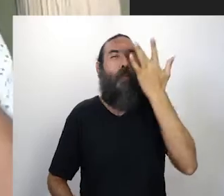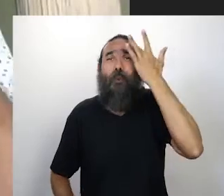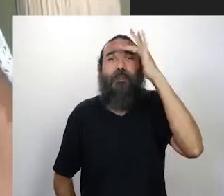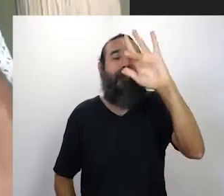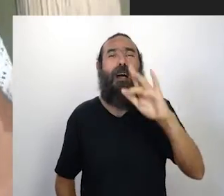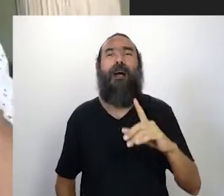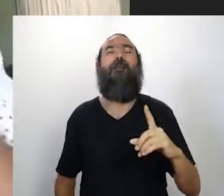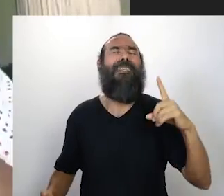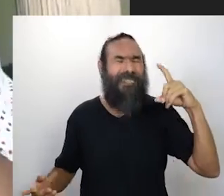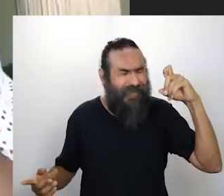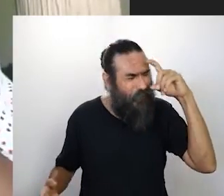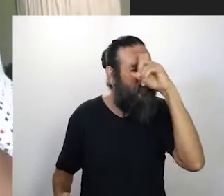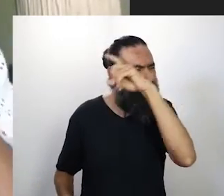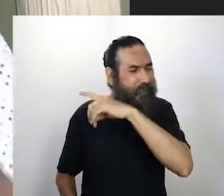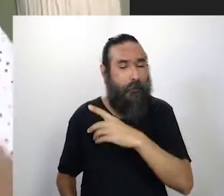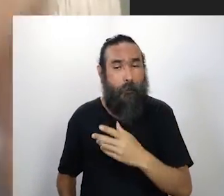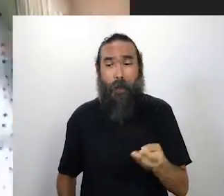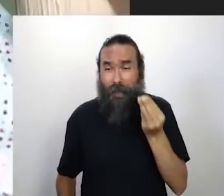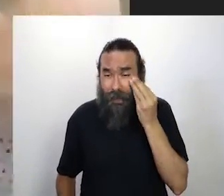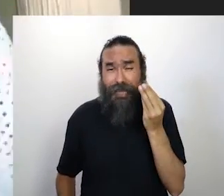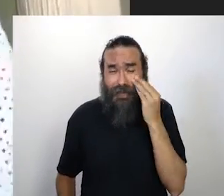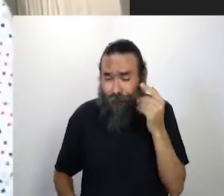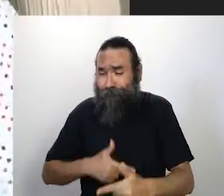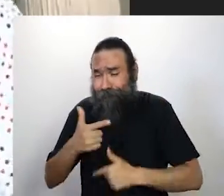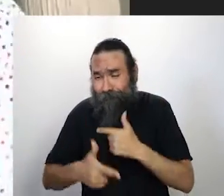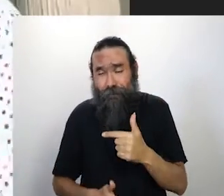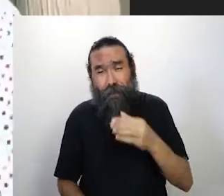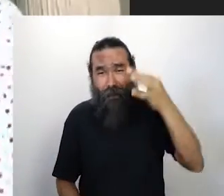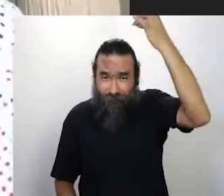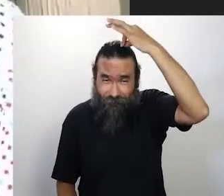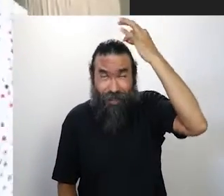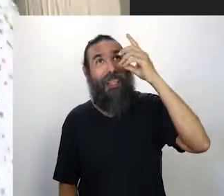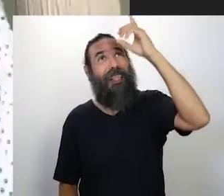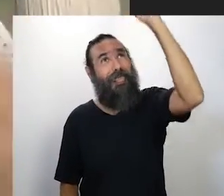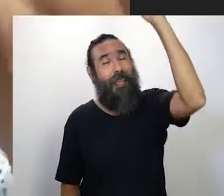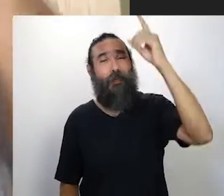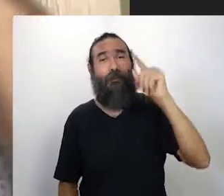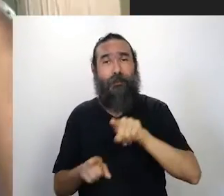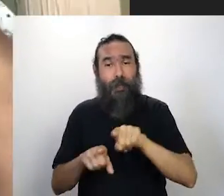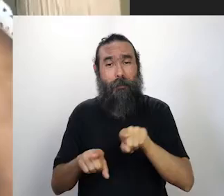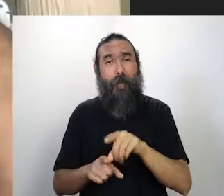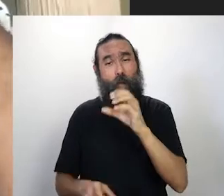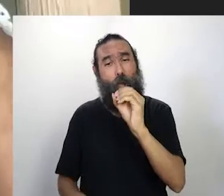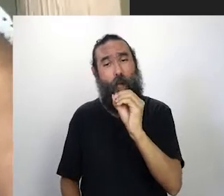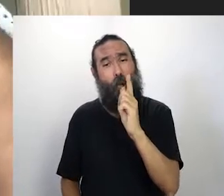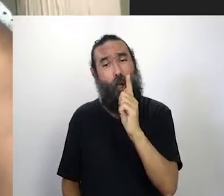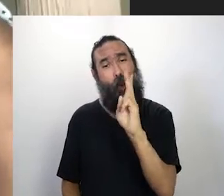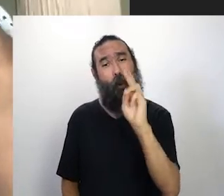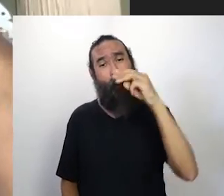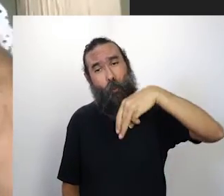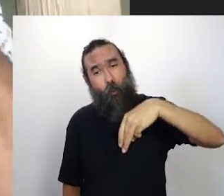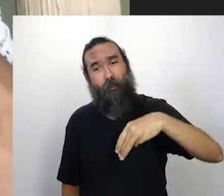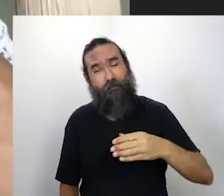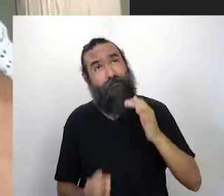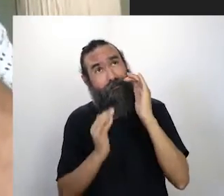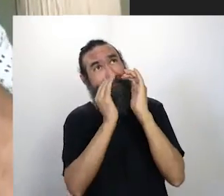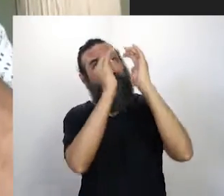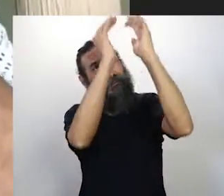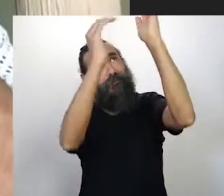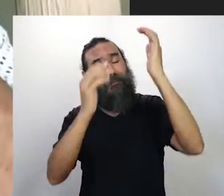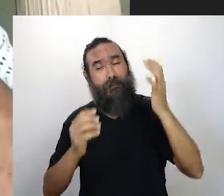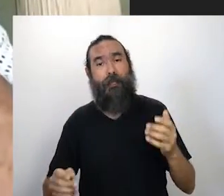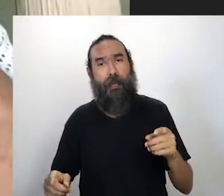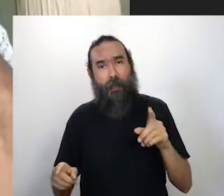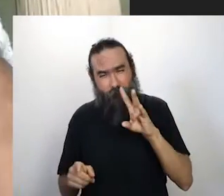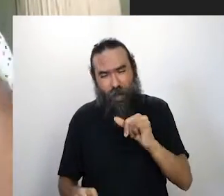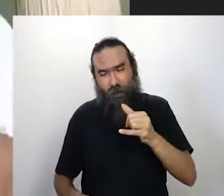difícil, mas acreditando, muita fé em Deus, em algum, no Cabruco Sagrado, na Jurema, devotos cada um, tem que saber que em breve a gente vai, se Deus quiser, vai